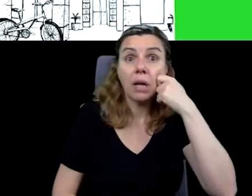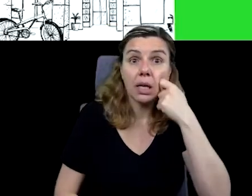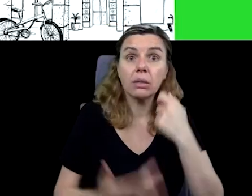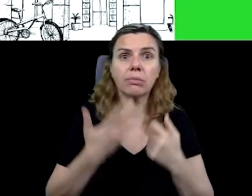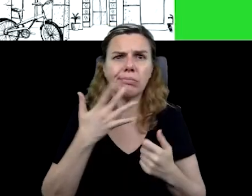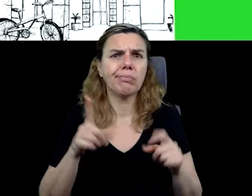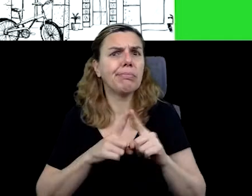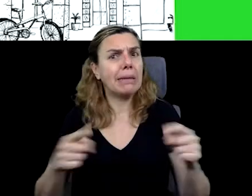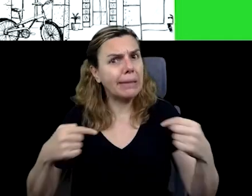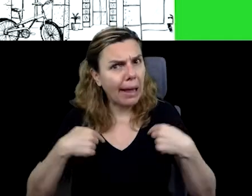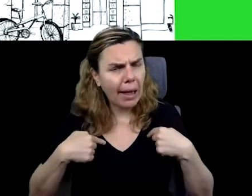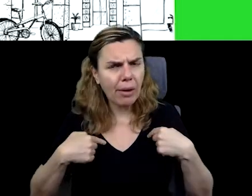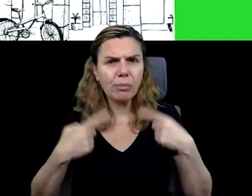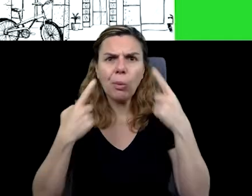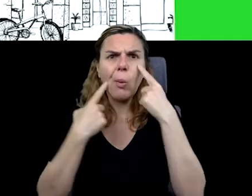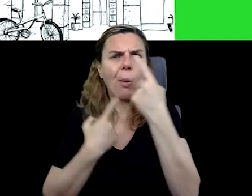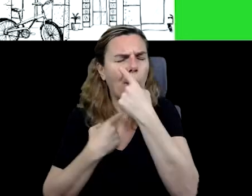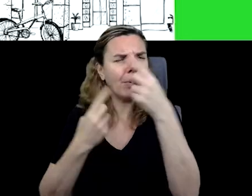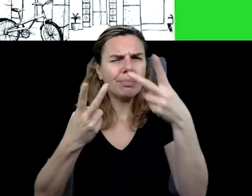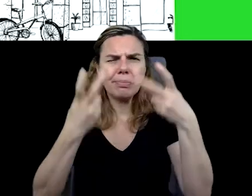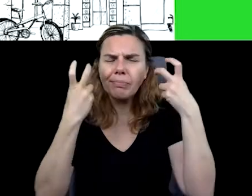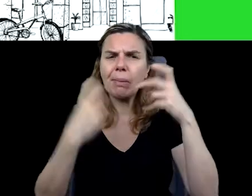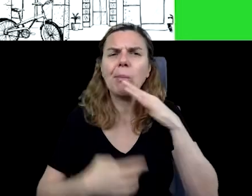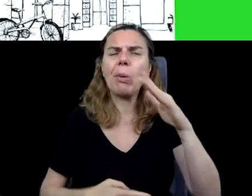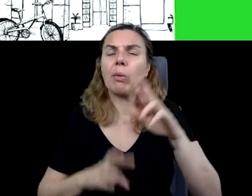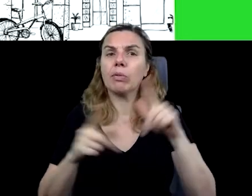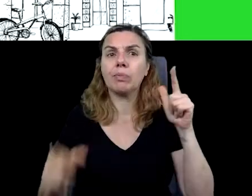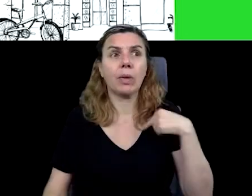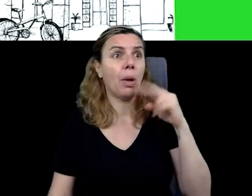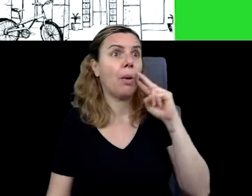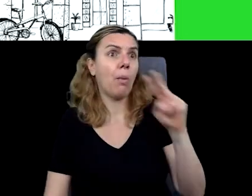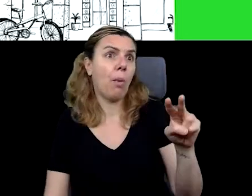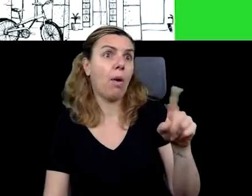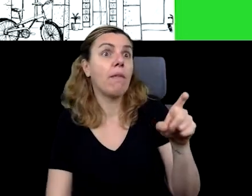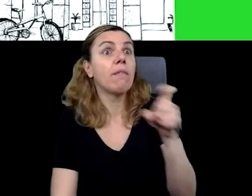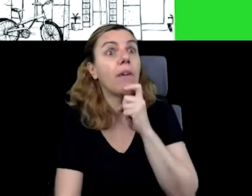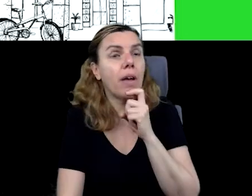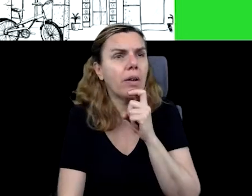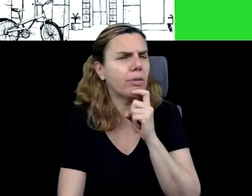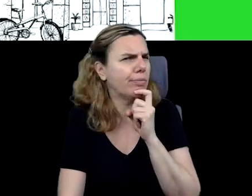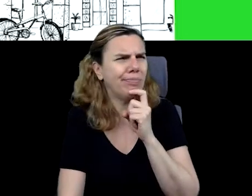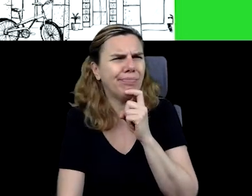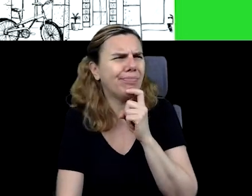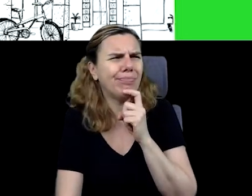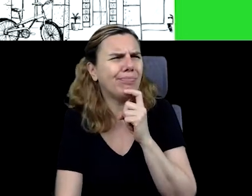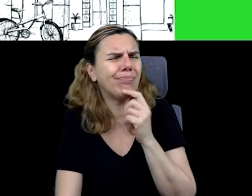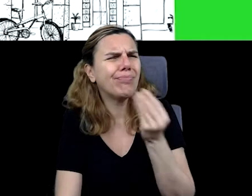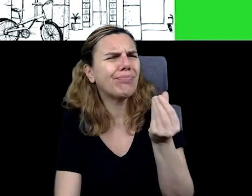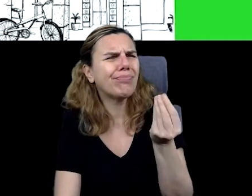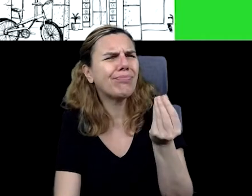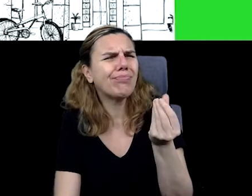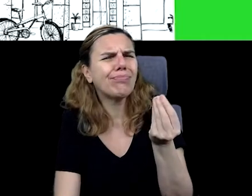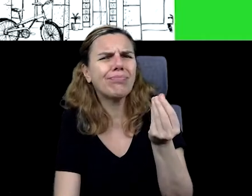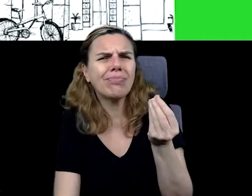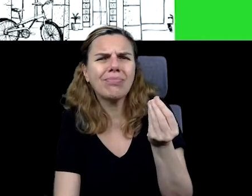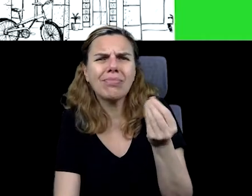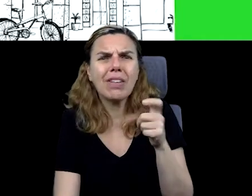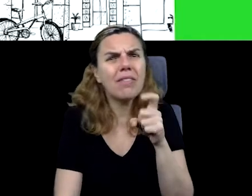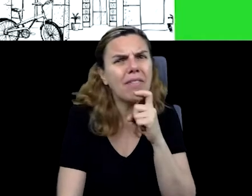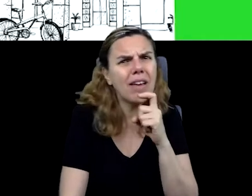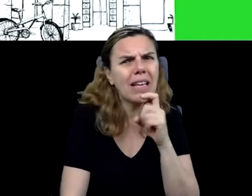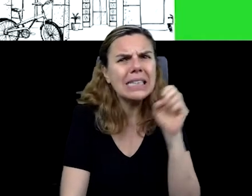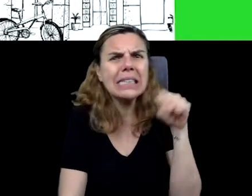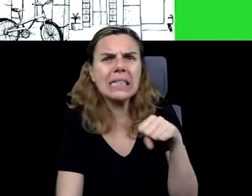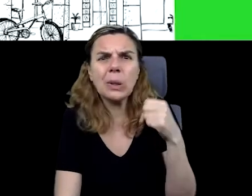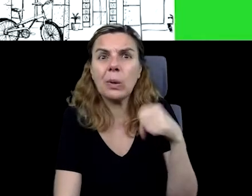literalmente confundo as cores. É mais ou menos assim. Eu olho para o verde e não consigo saber se é verde ou